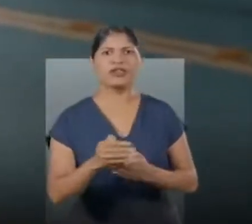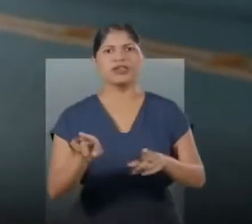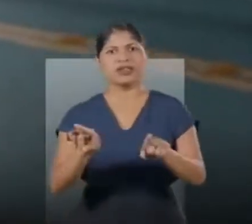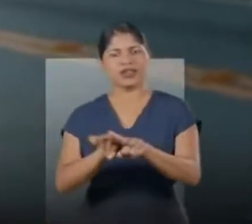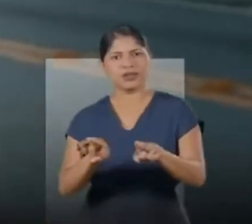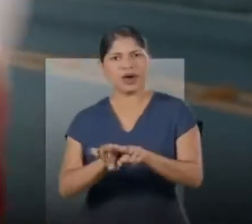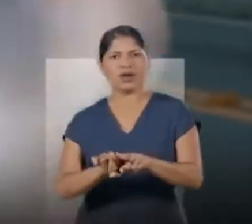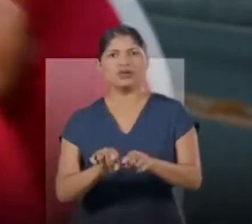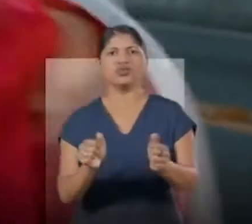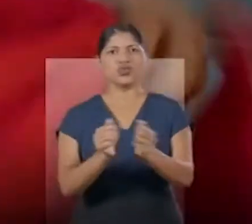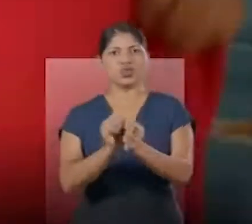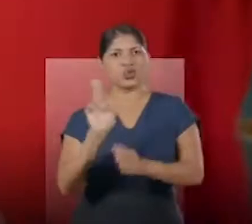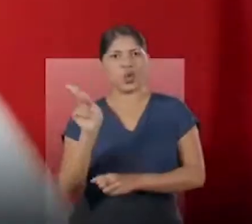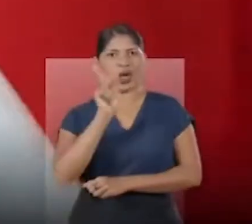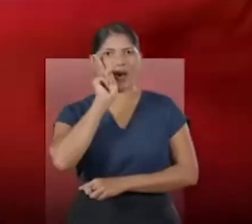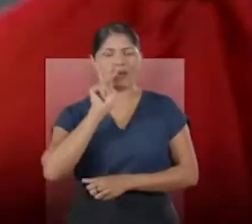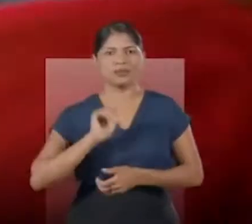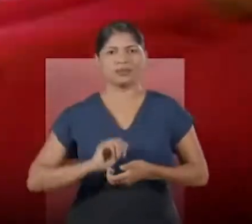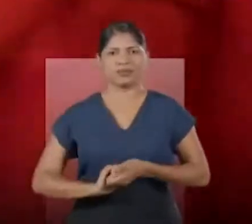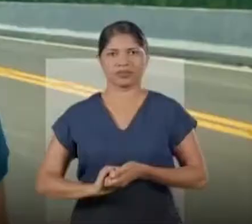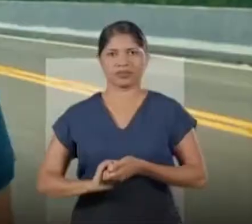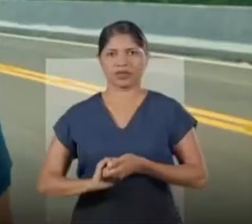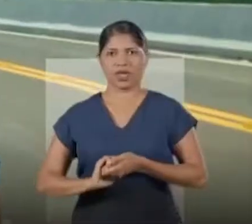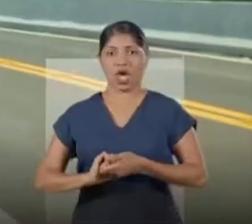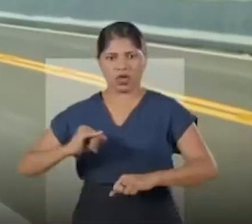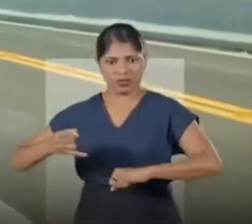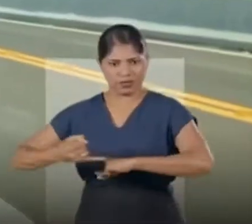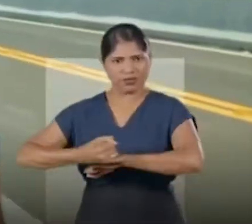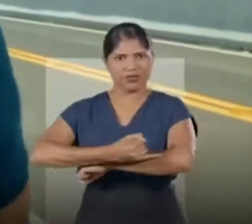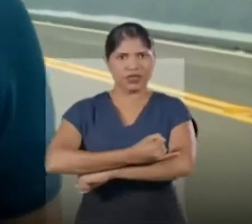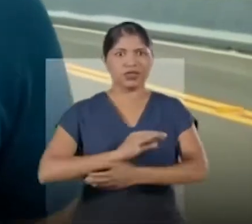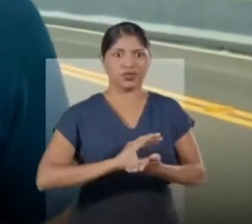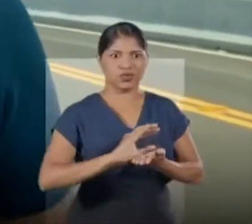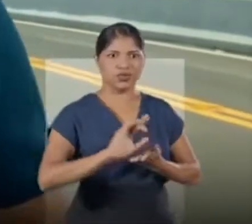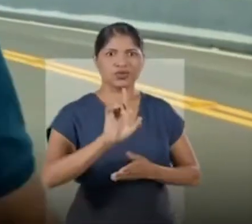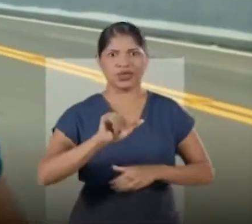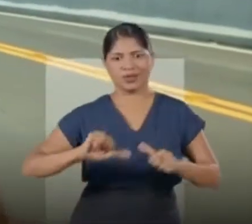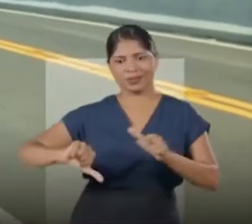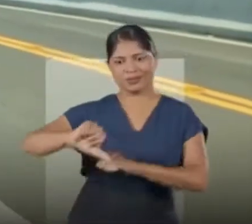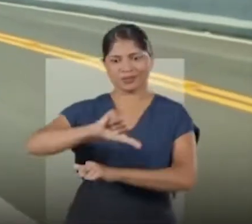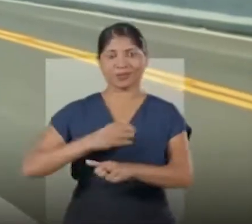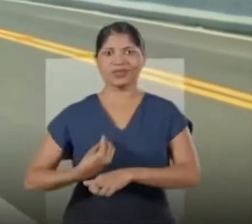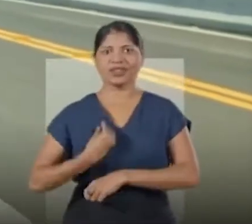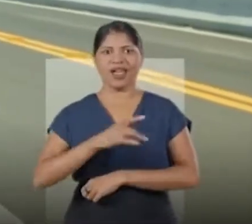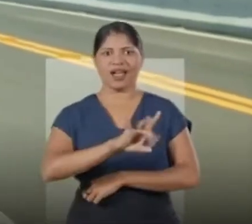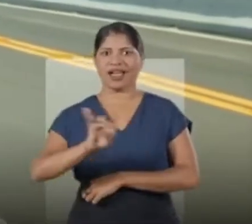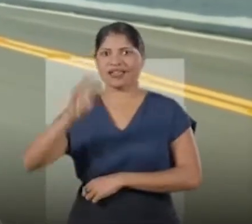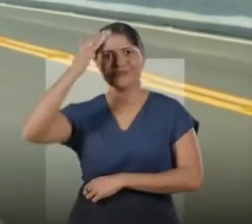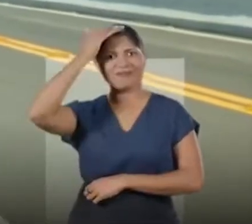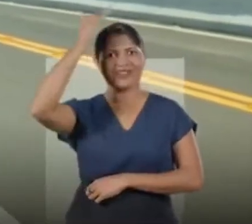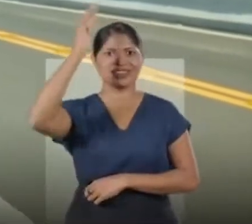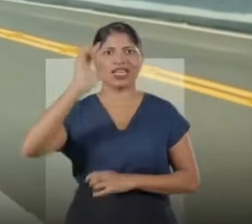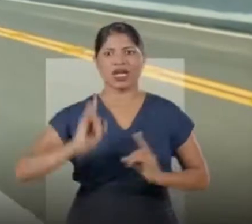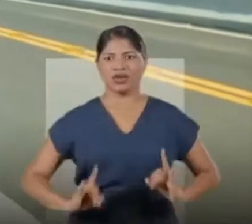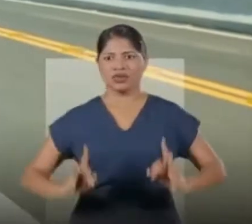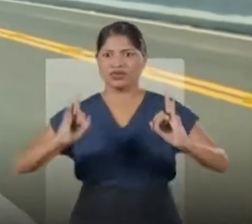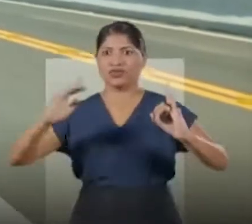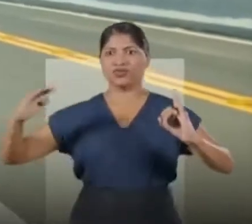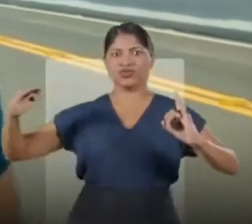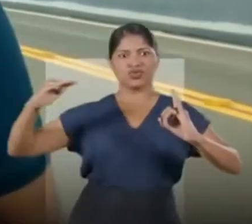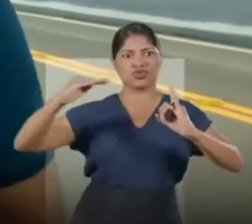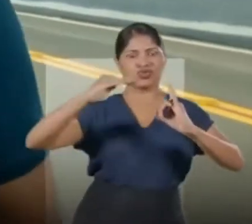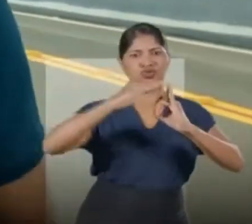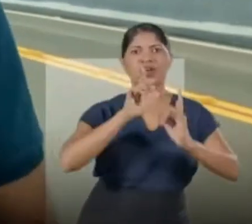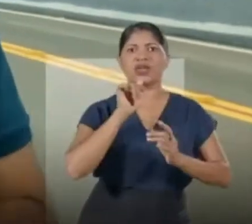frente do jeito que está andando, é com Helder. Investir em infraestrutura é transformar a vida dos paraenses. E a